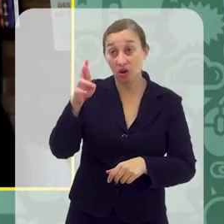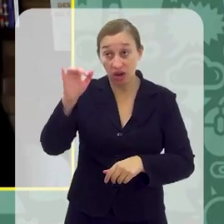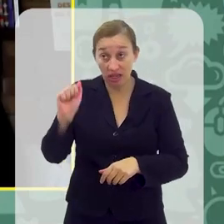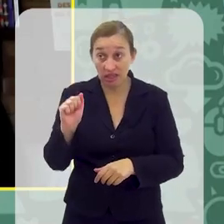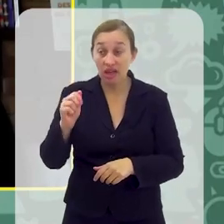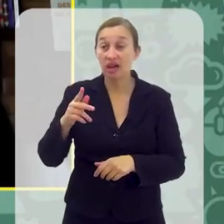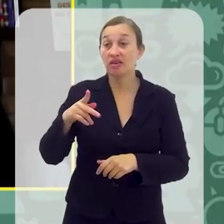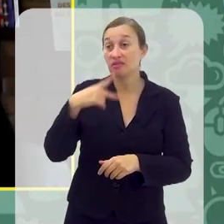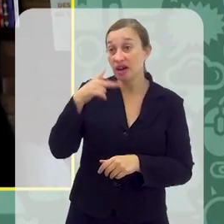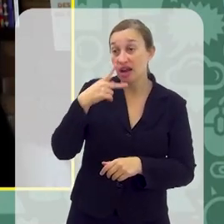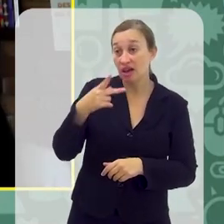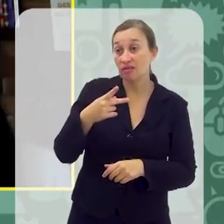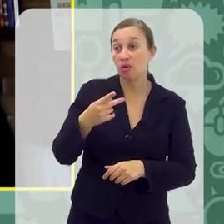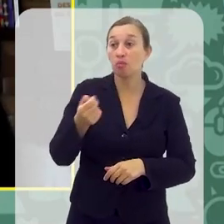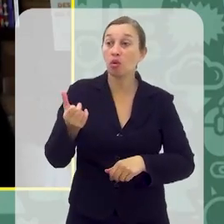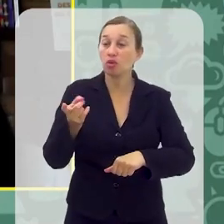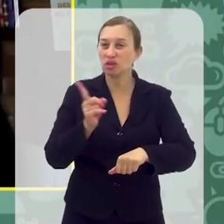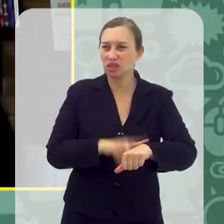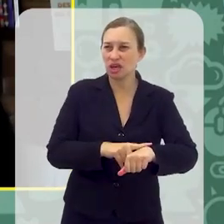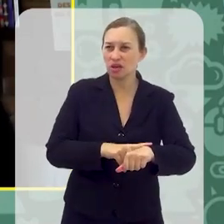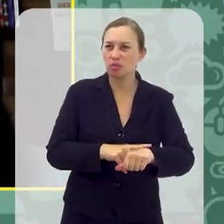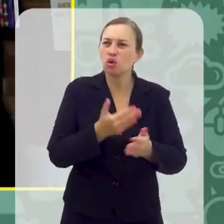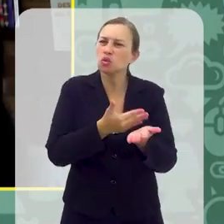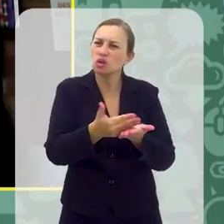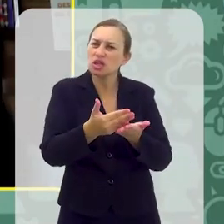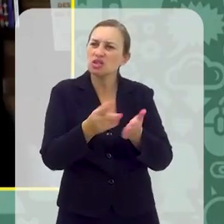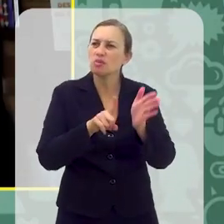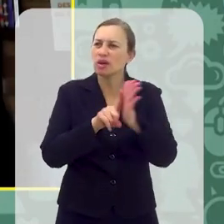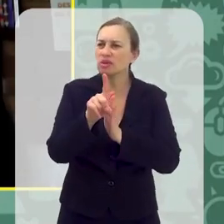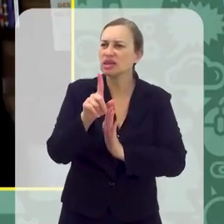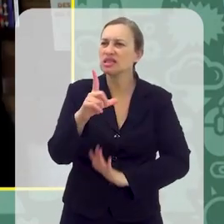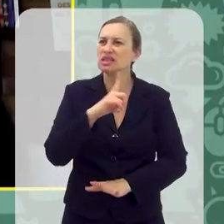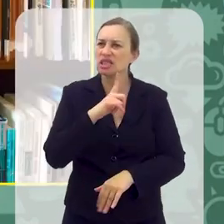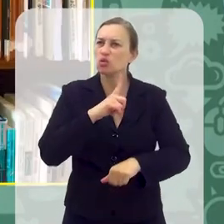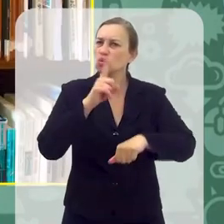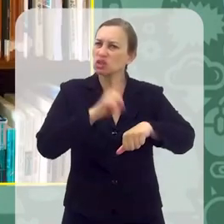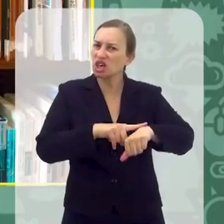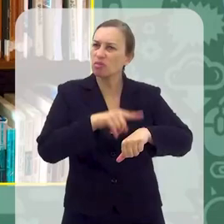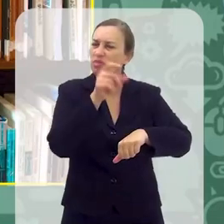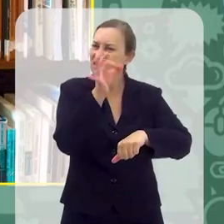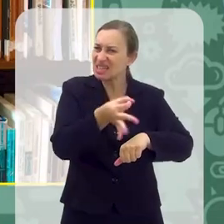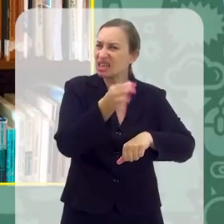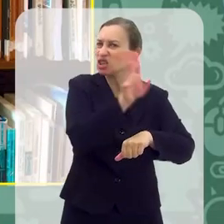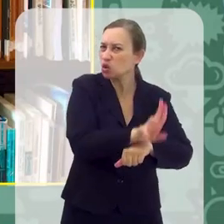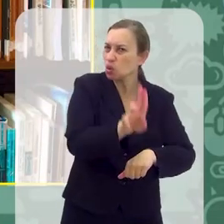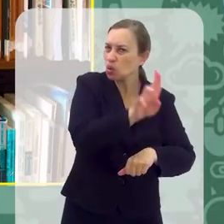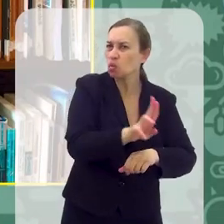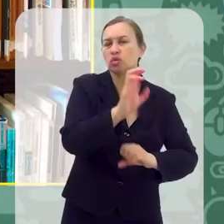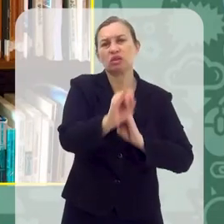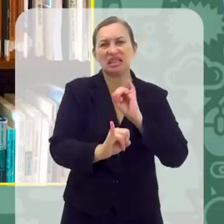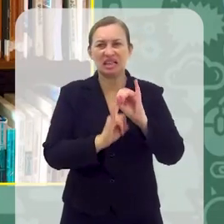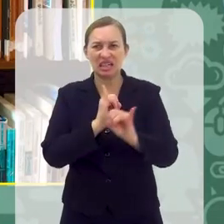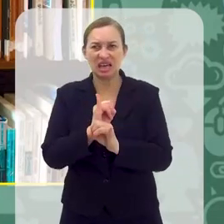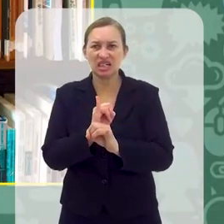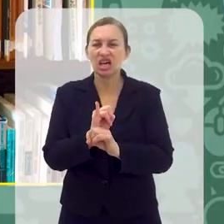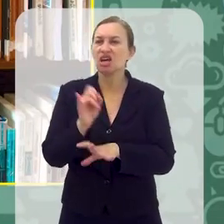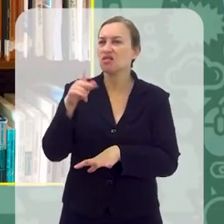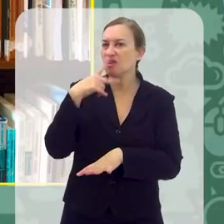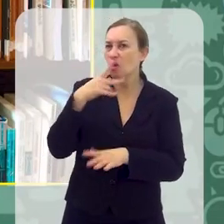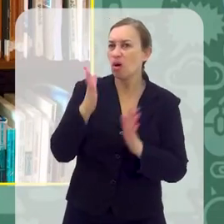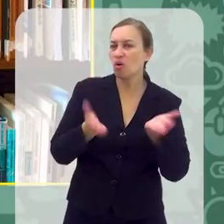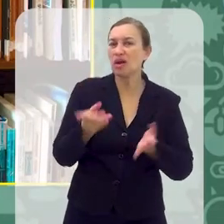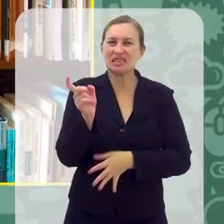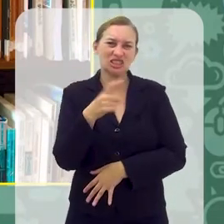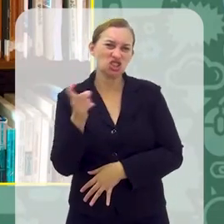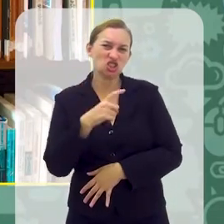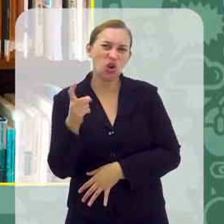eu conversava agora há pouco com o doutor Daniel também, no início do programa eu perguntei se existia um tempo ideal de uso aí na internet. A gente